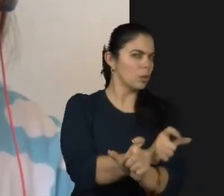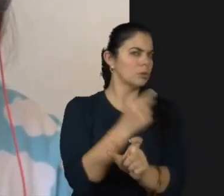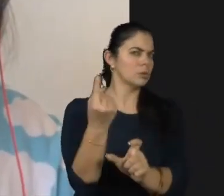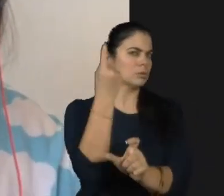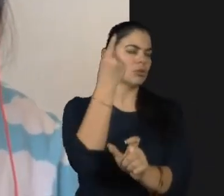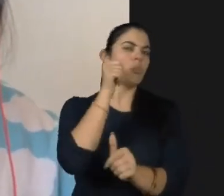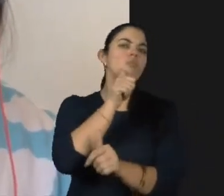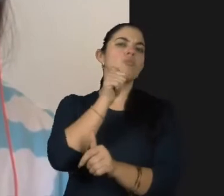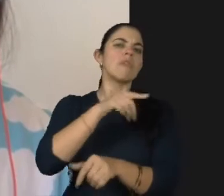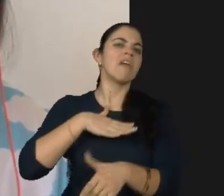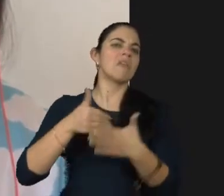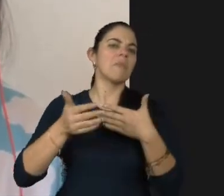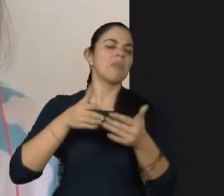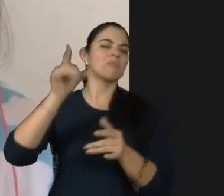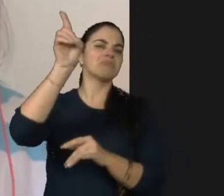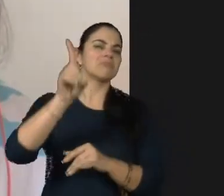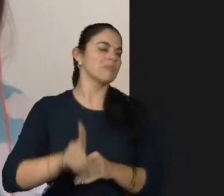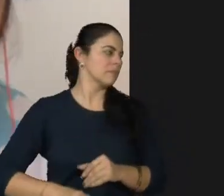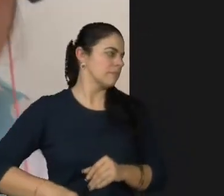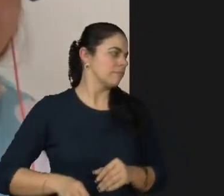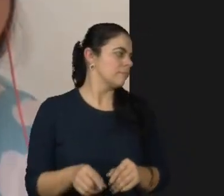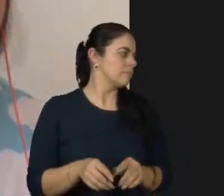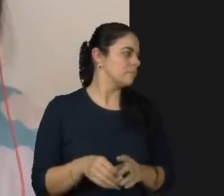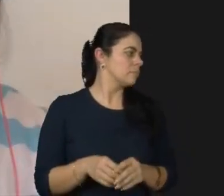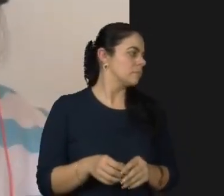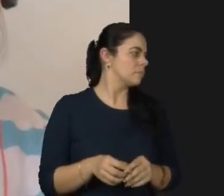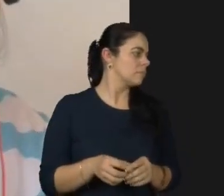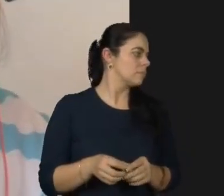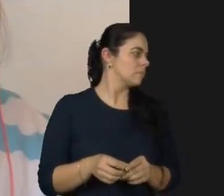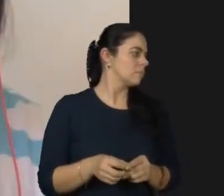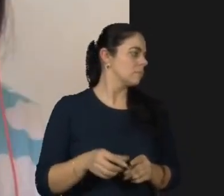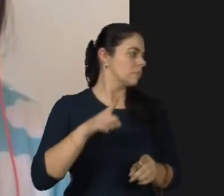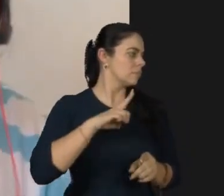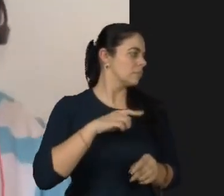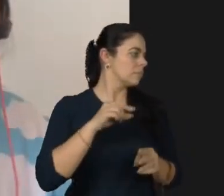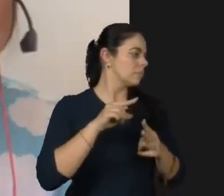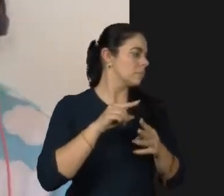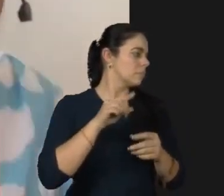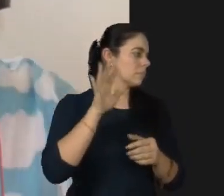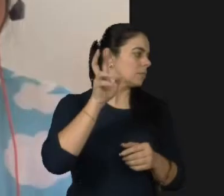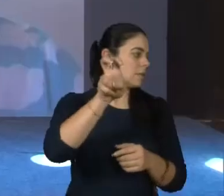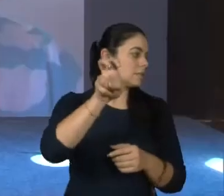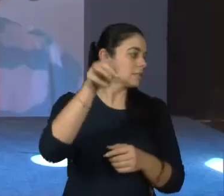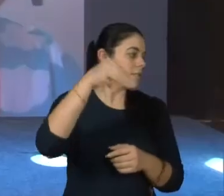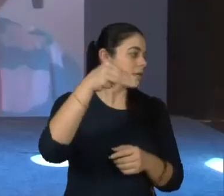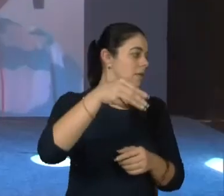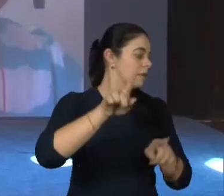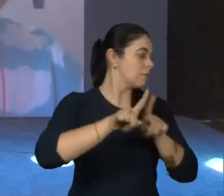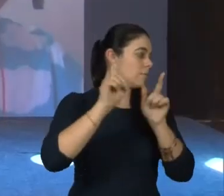independente da instituição de existência. Exato. Temos três minutinhos? Cinco minutinhos. Cinco minutinhos.